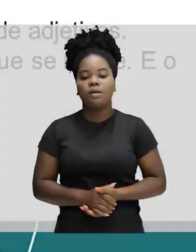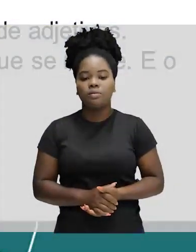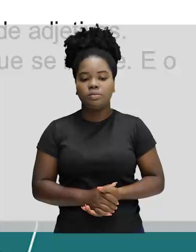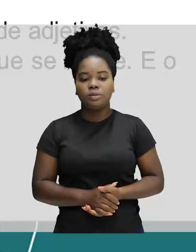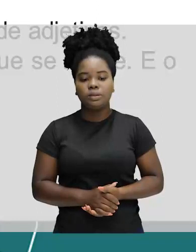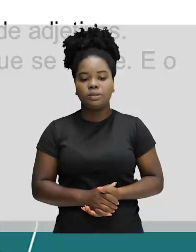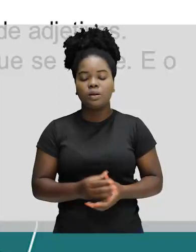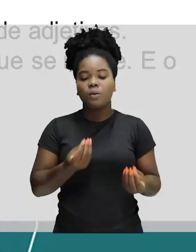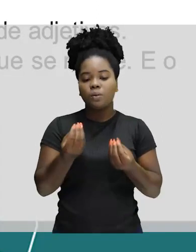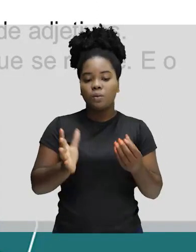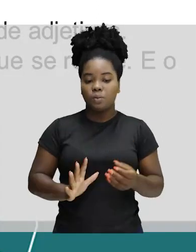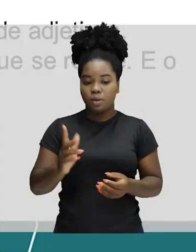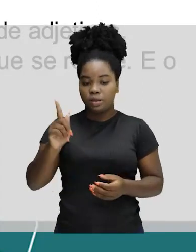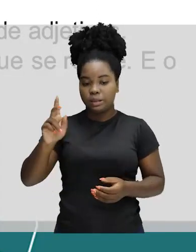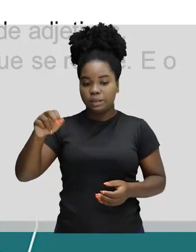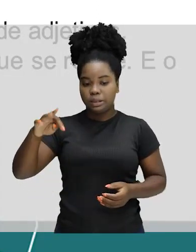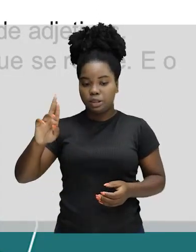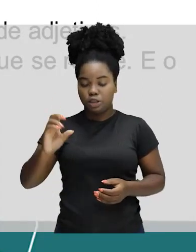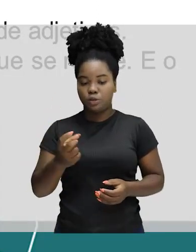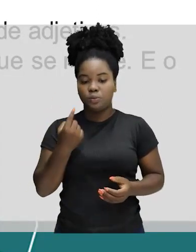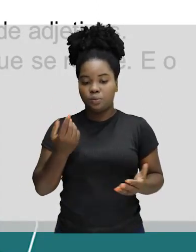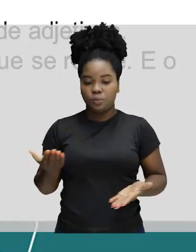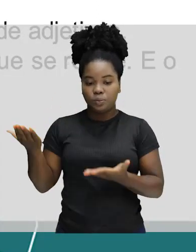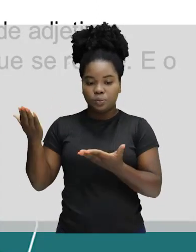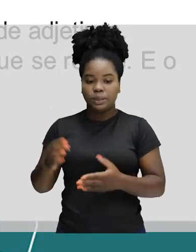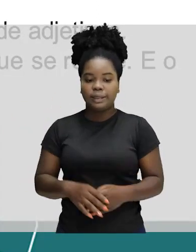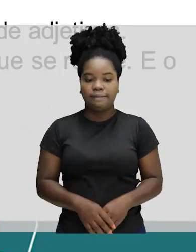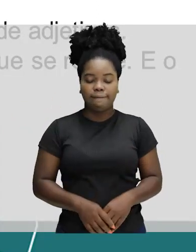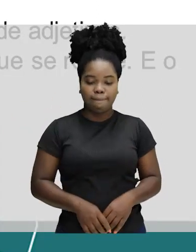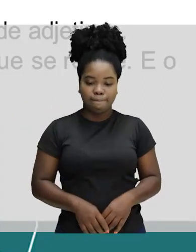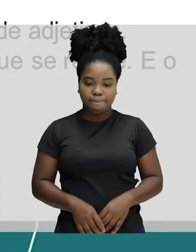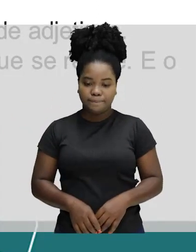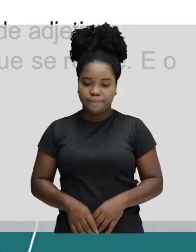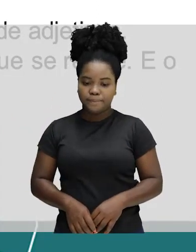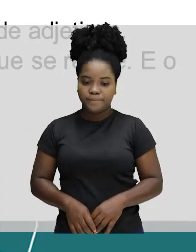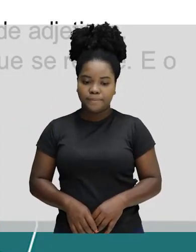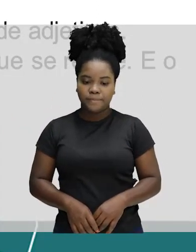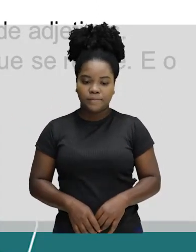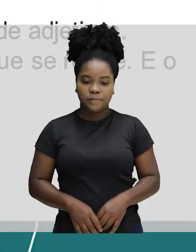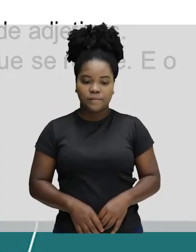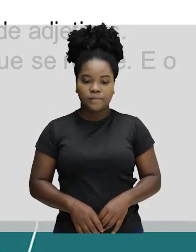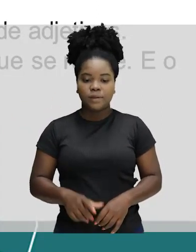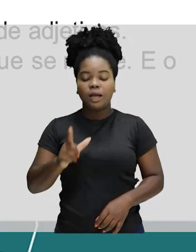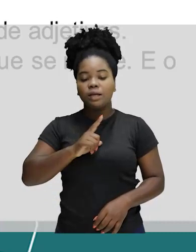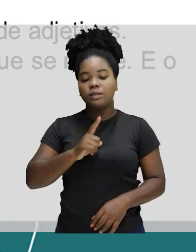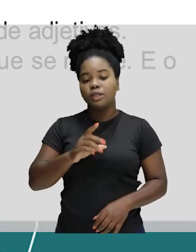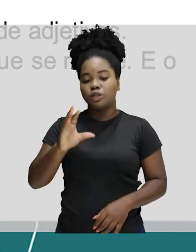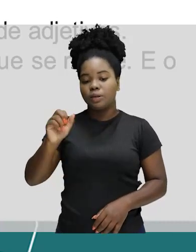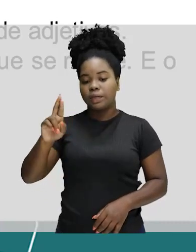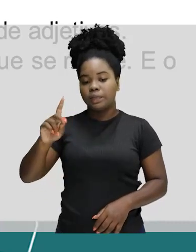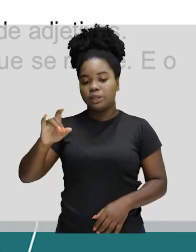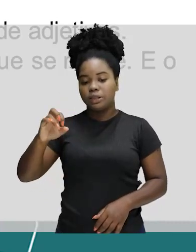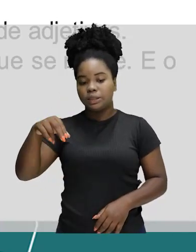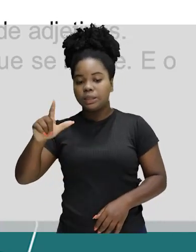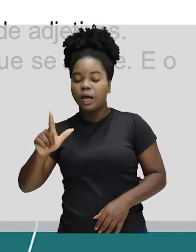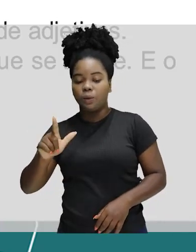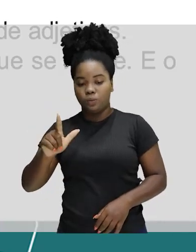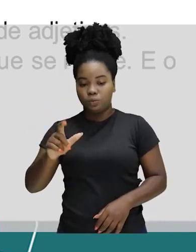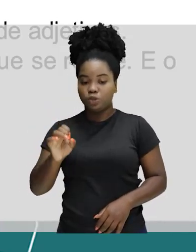As flexões dos numerais. Flexão de gênero. Apenas os cardinais. Um, Uma, Dois,